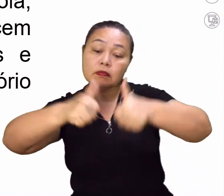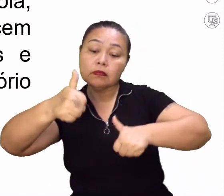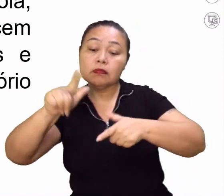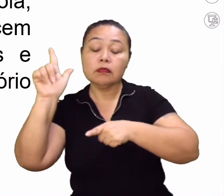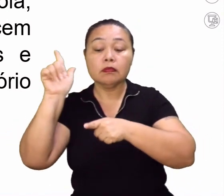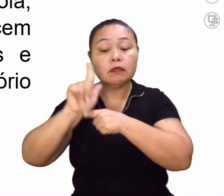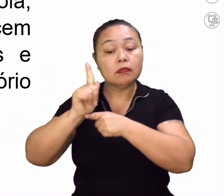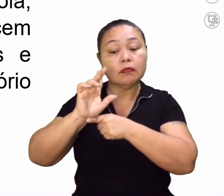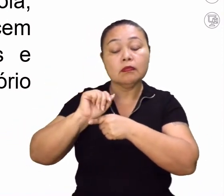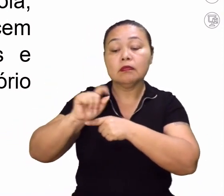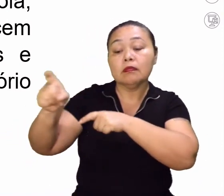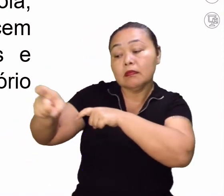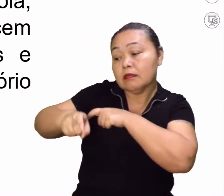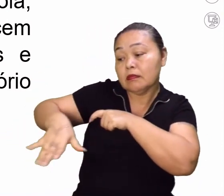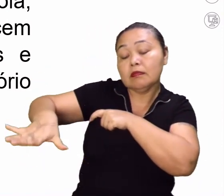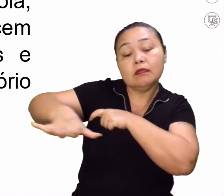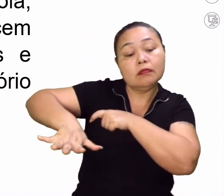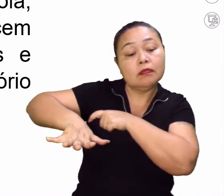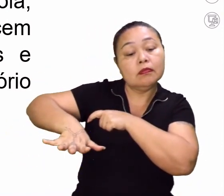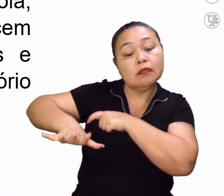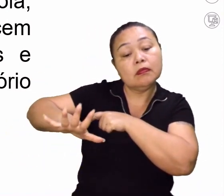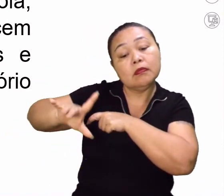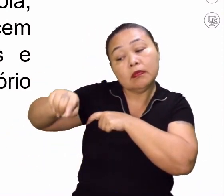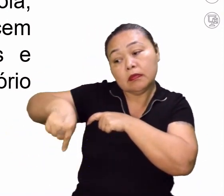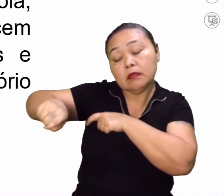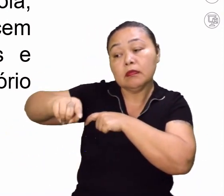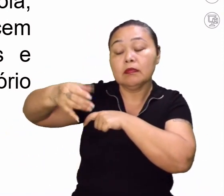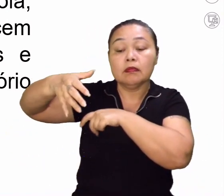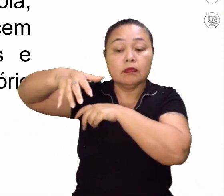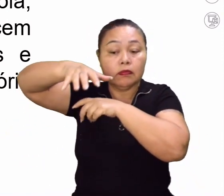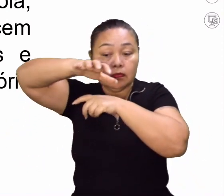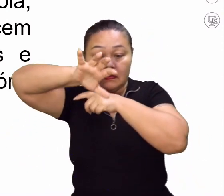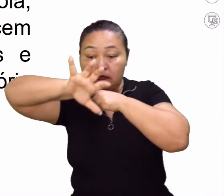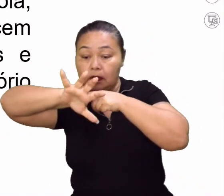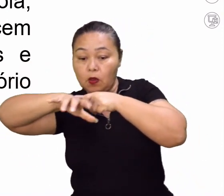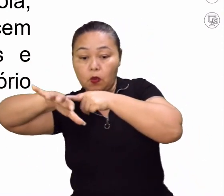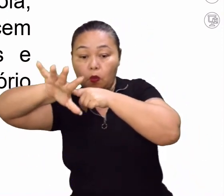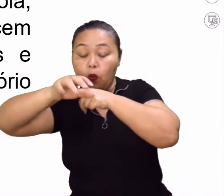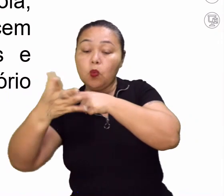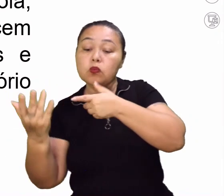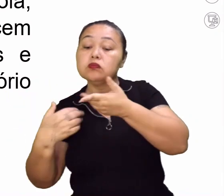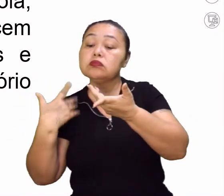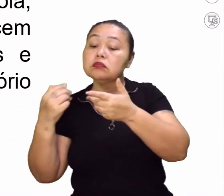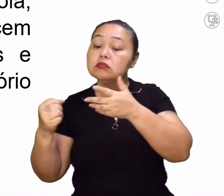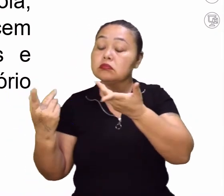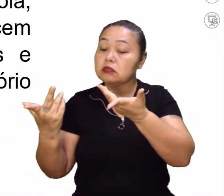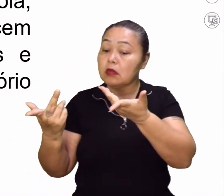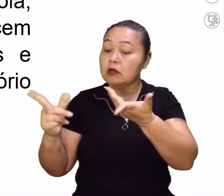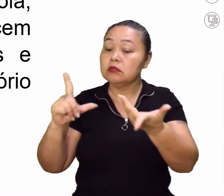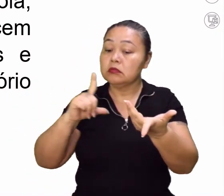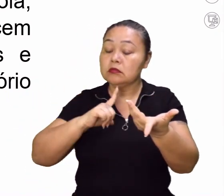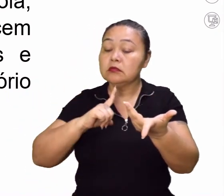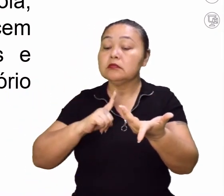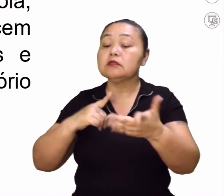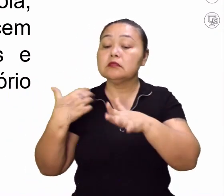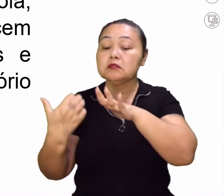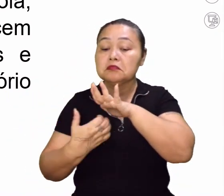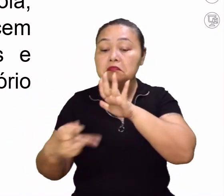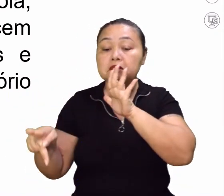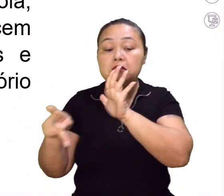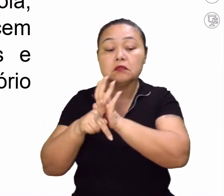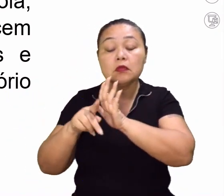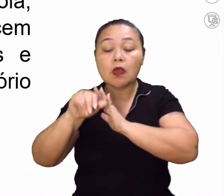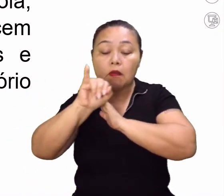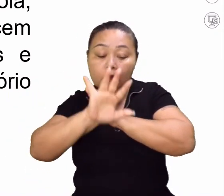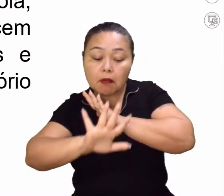e gestão agrícola, uma vez que os novos satélites comerciais oferecem imagens cada vez mais precisas,